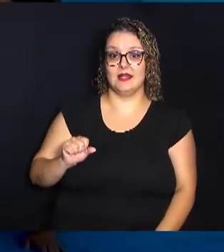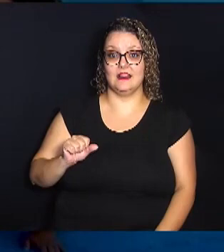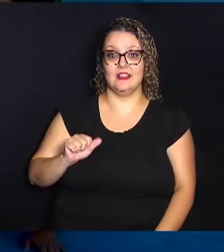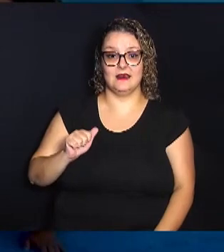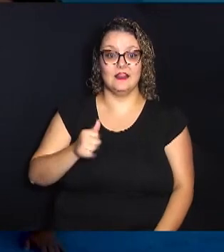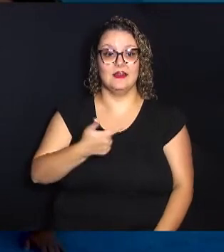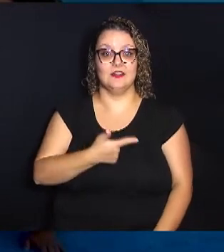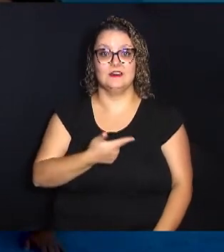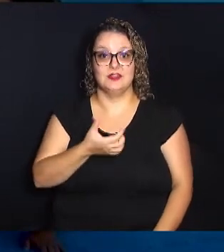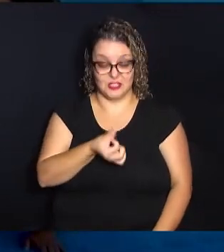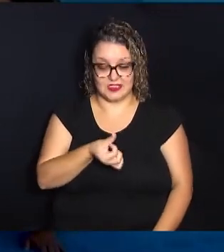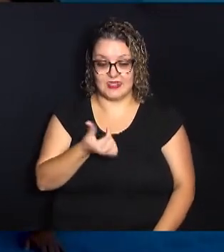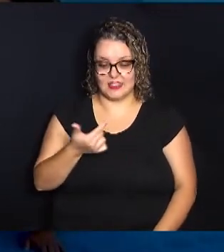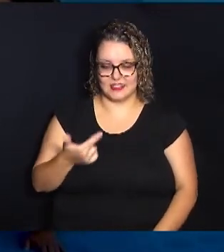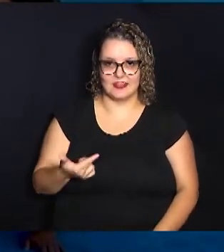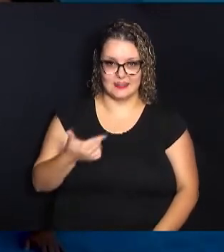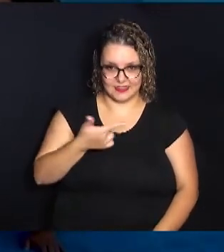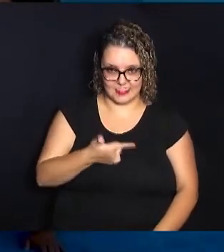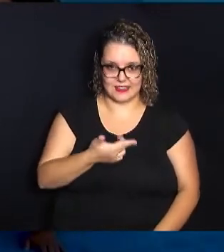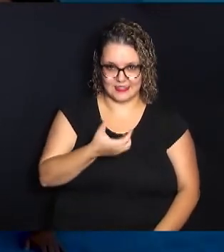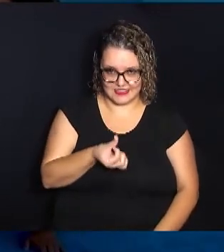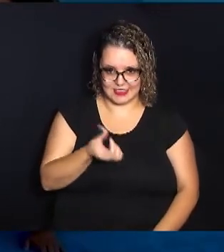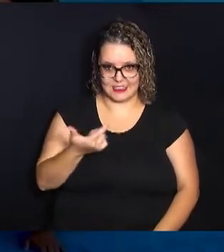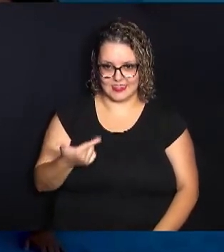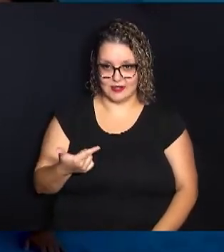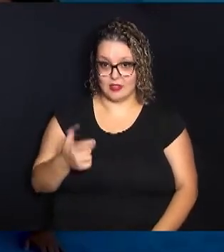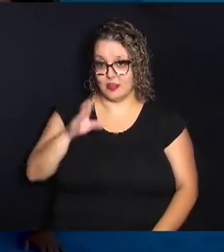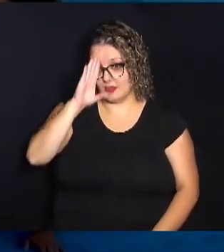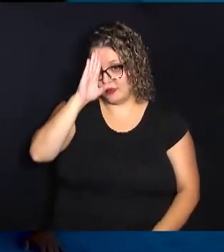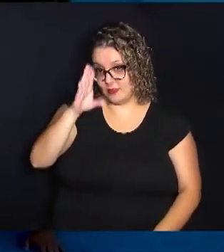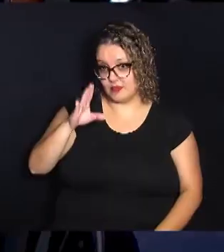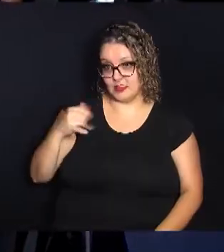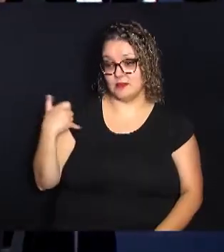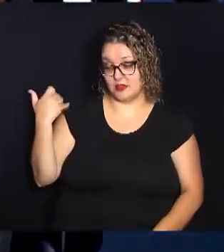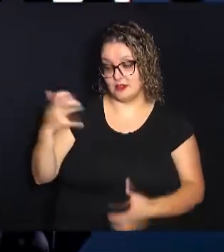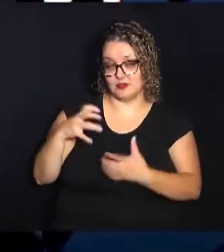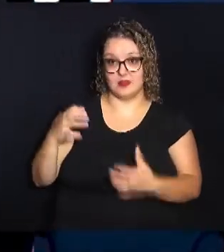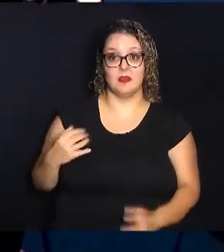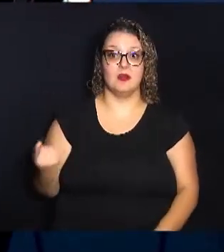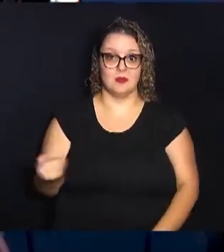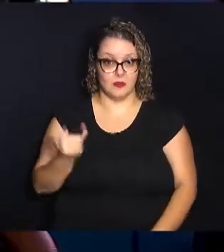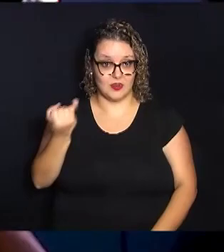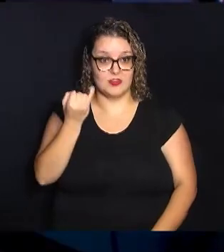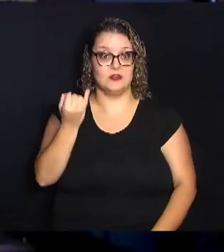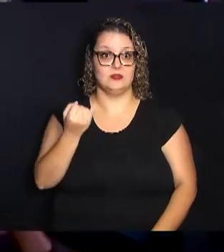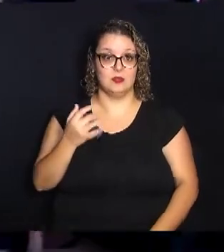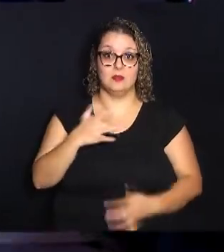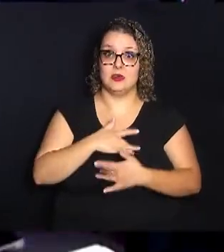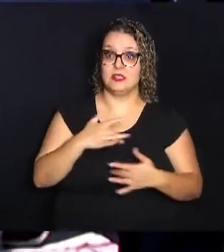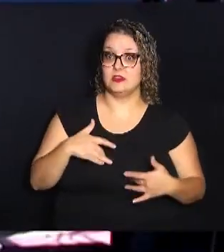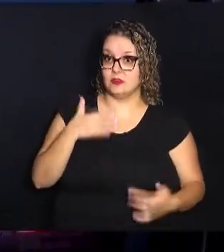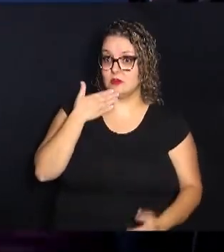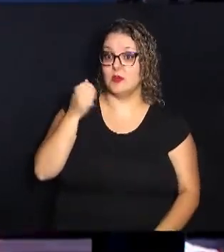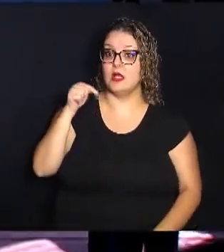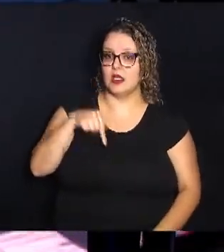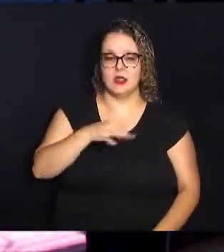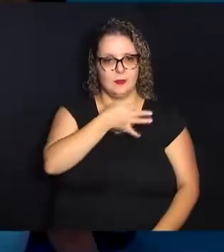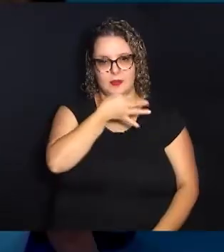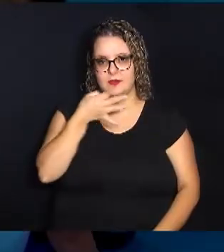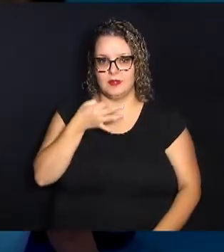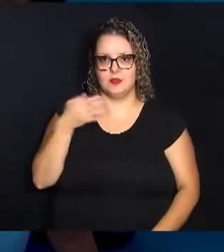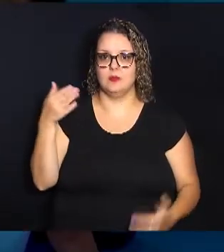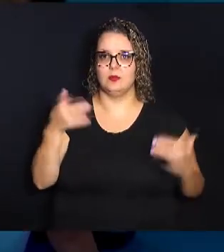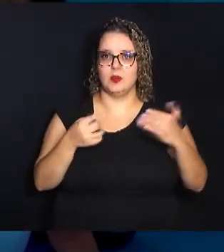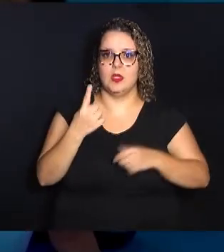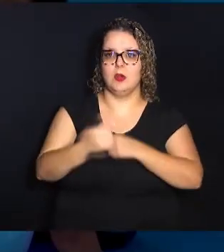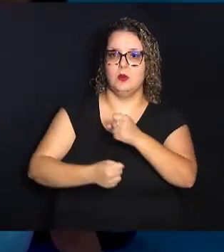perfeito, principalmente para a gente da terceira idade. Precisa, né, ter uma saúde melhor. Aqui é perfeito. Eu frequento